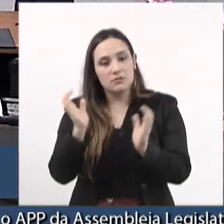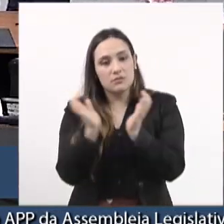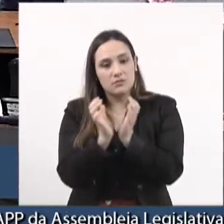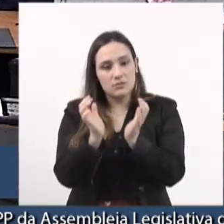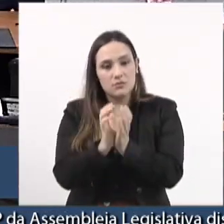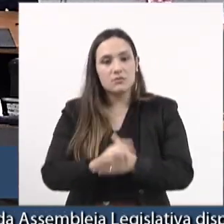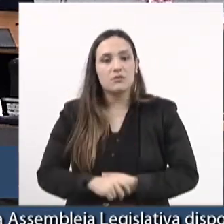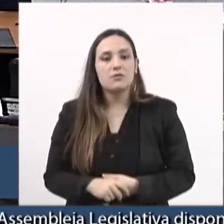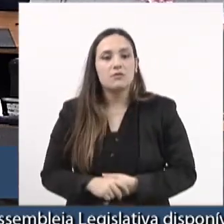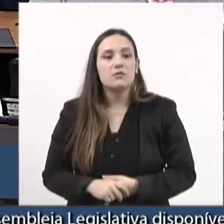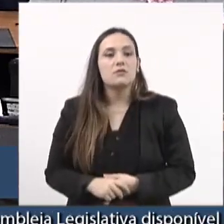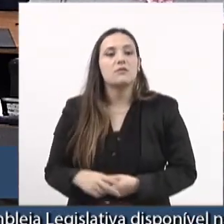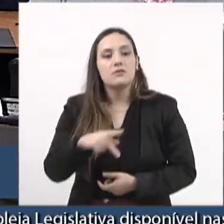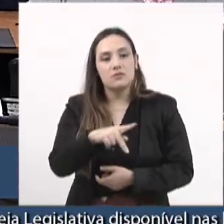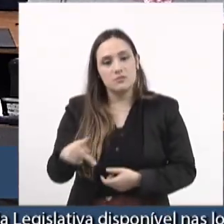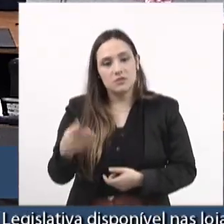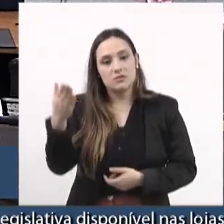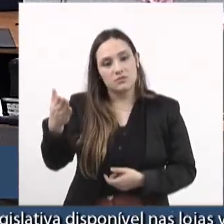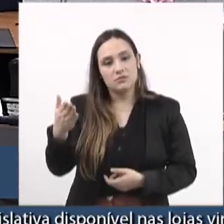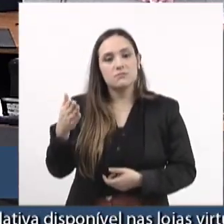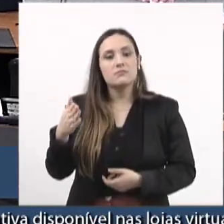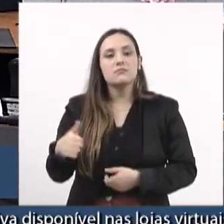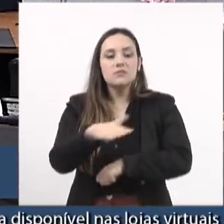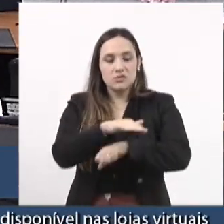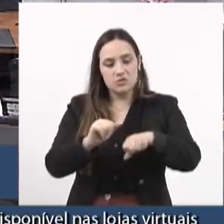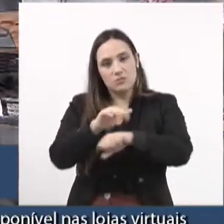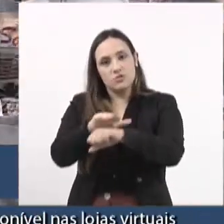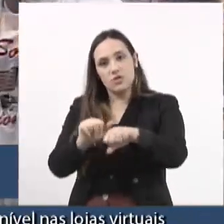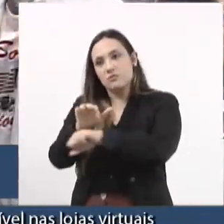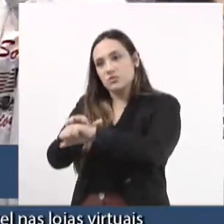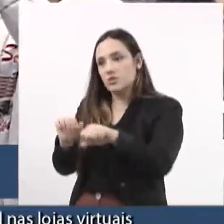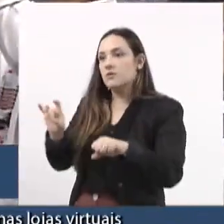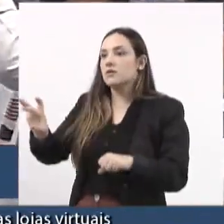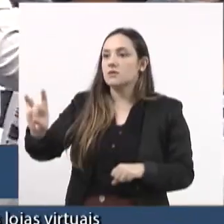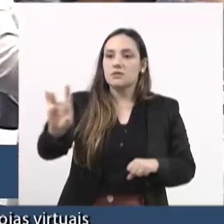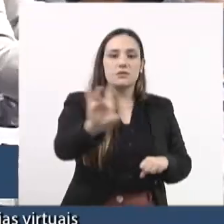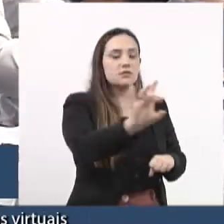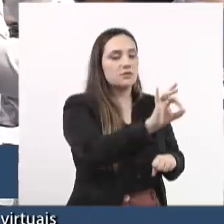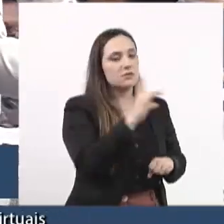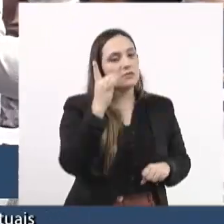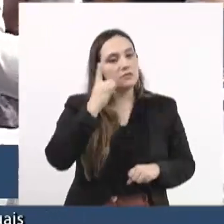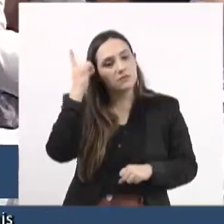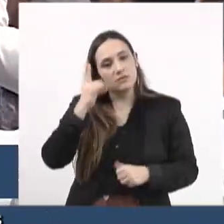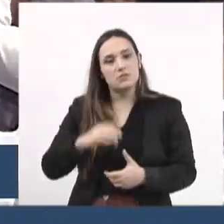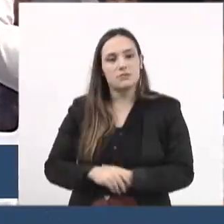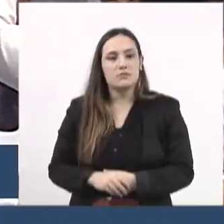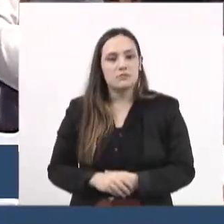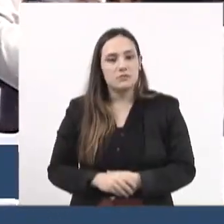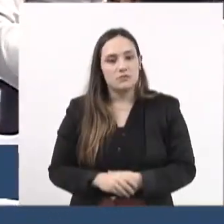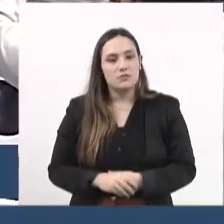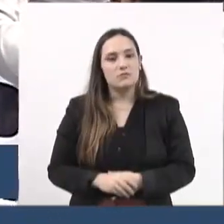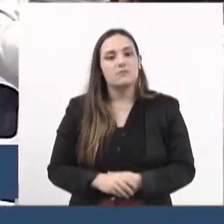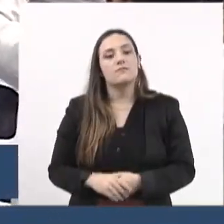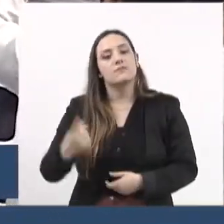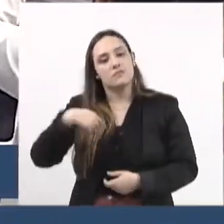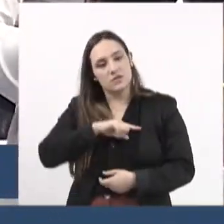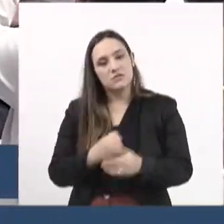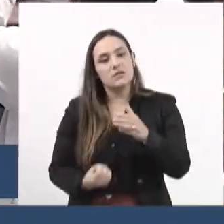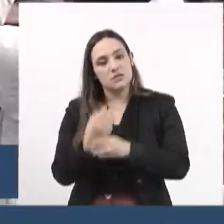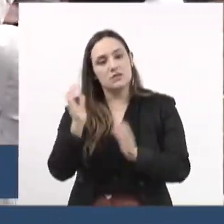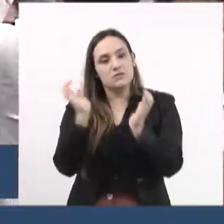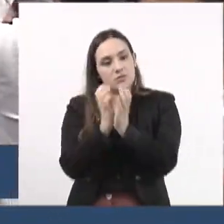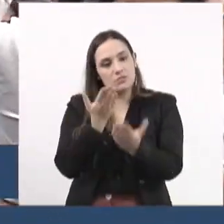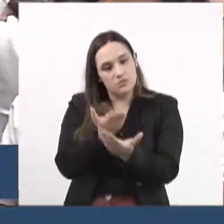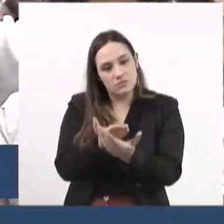deixo, inclusive, com o nosso presidente para que chame os deputados e que a gente possa, então, constituir essa